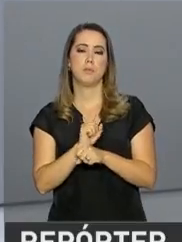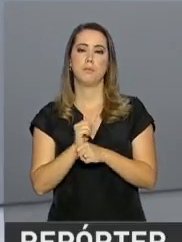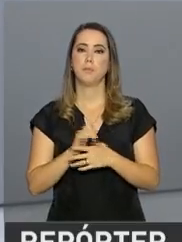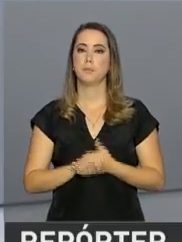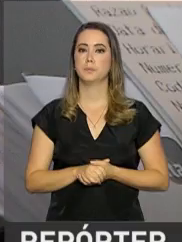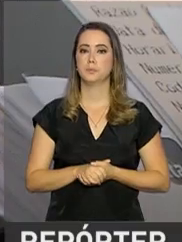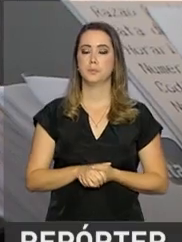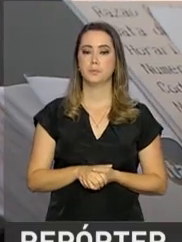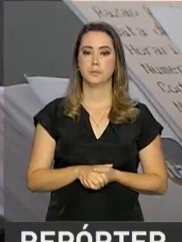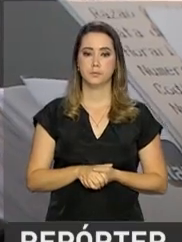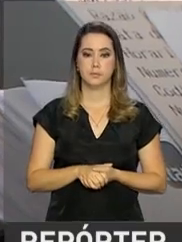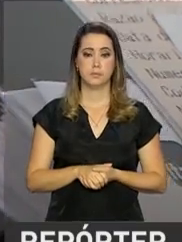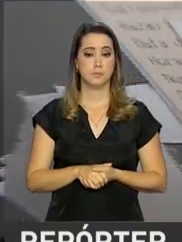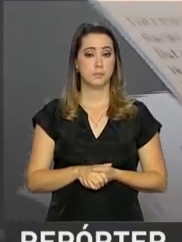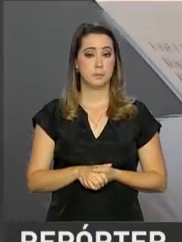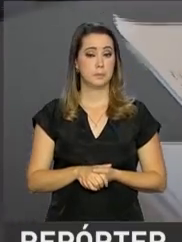hora.